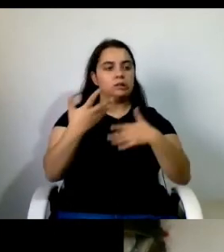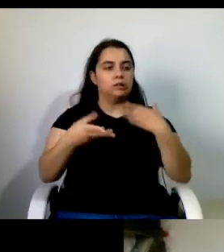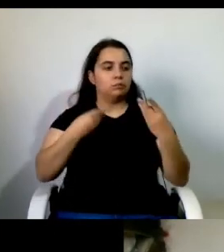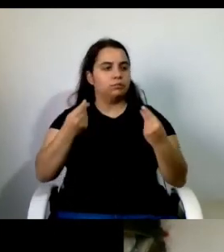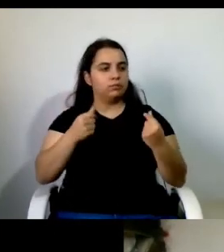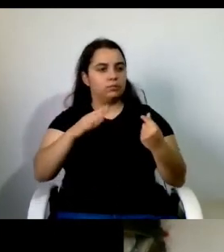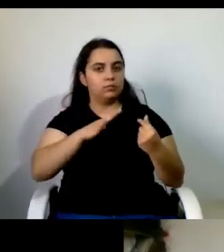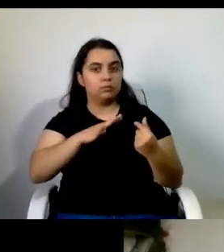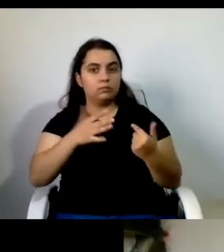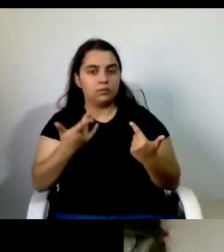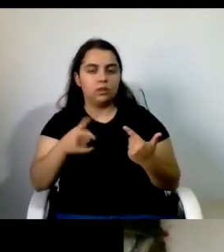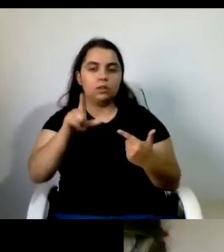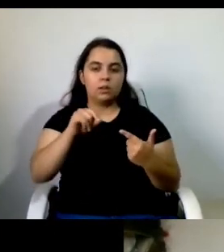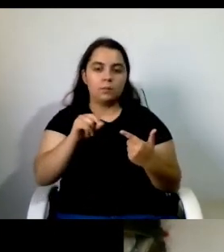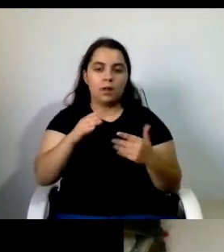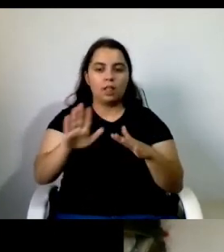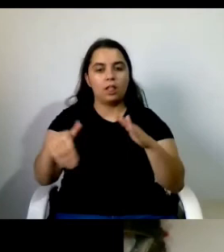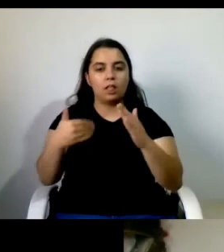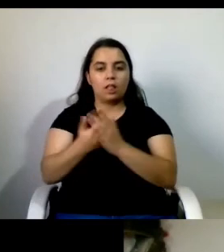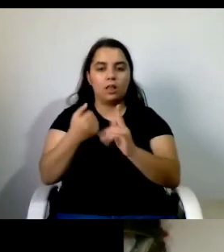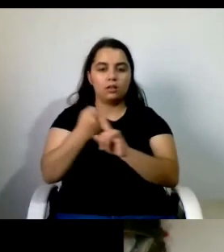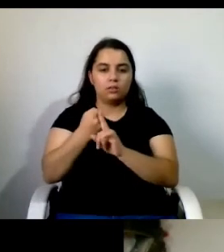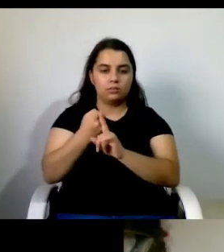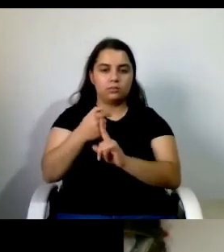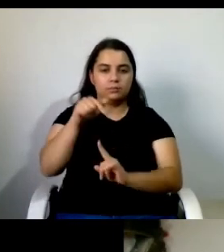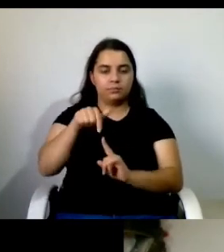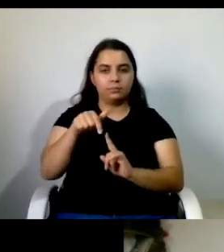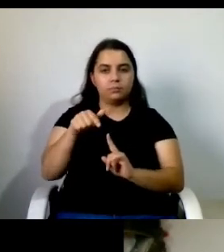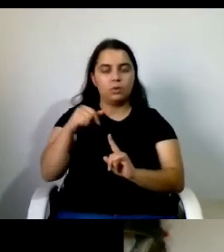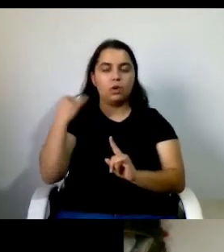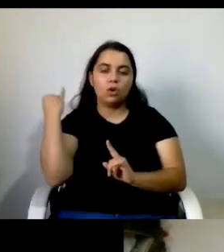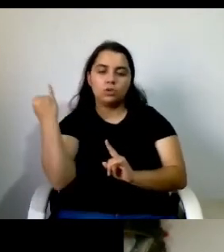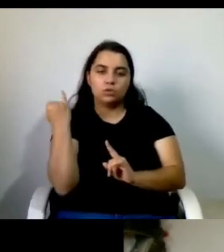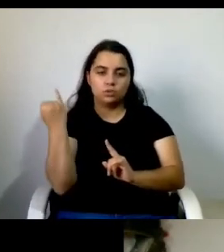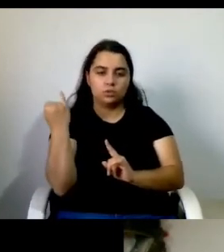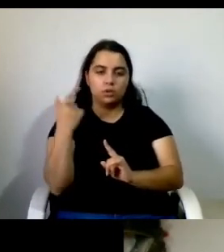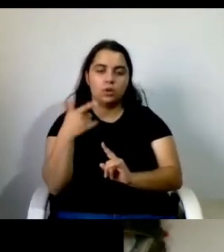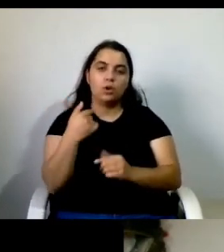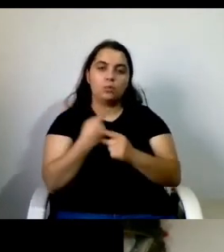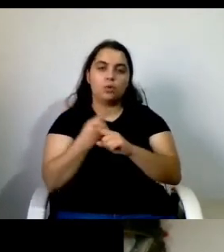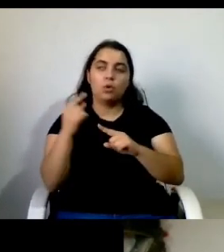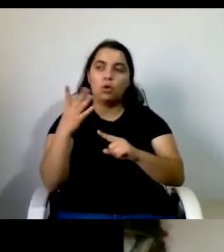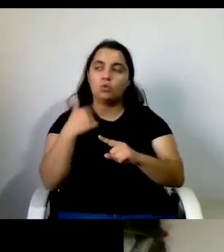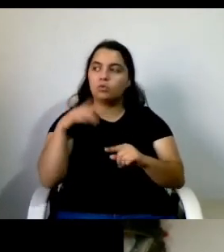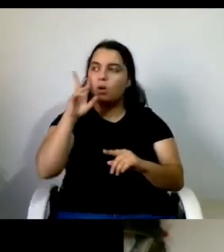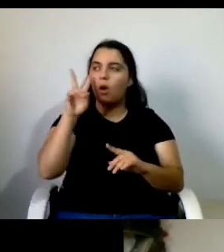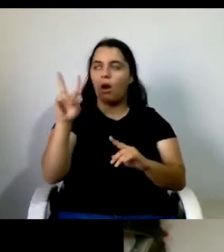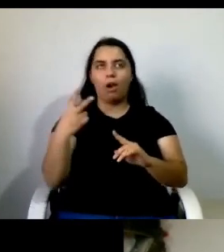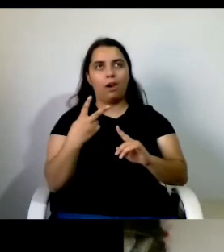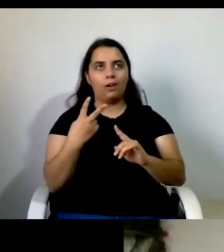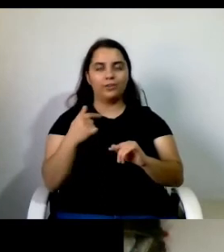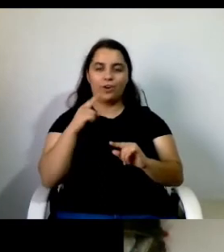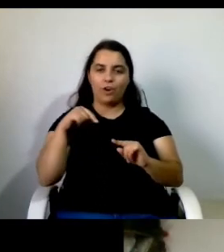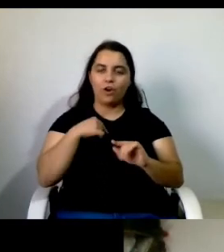gostamos de nos ver como parceiras das pessoas com deficiência é importante ver também a evolução que as instituições apoiam à